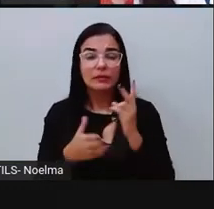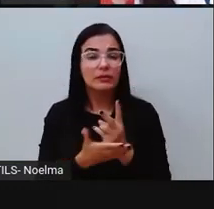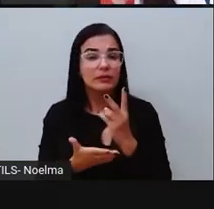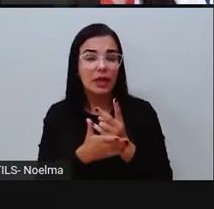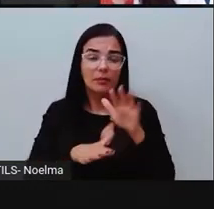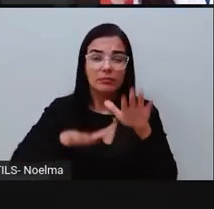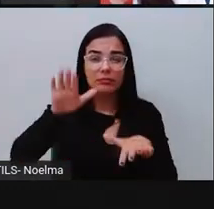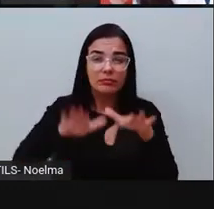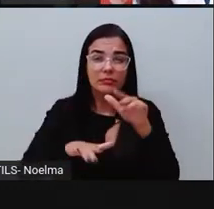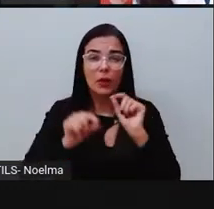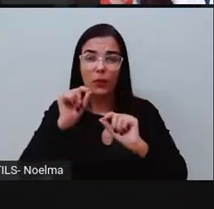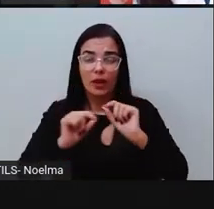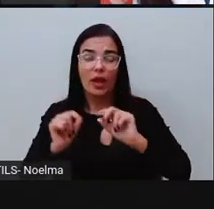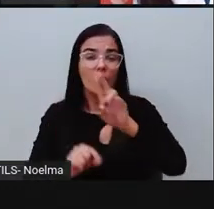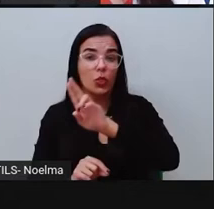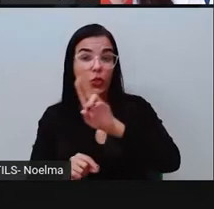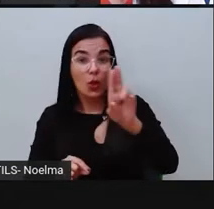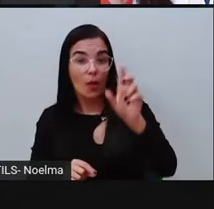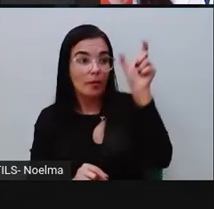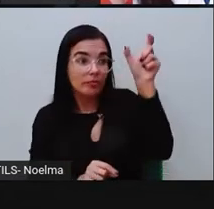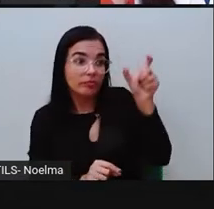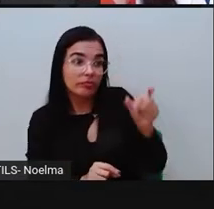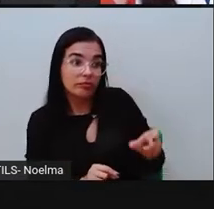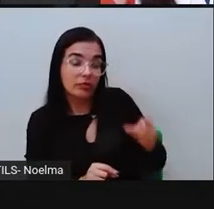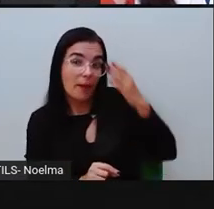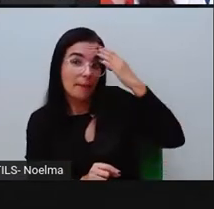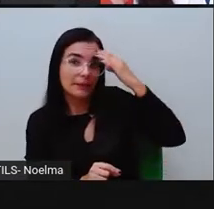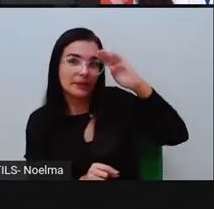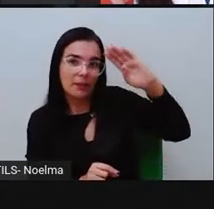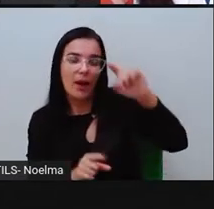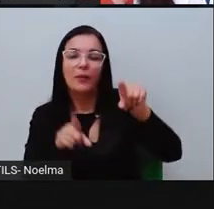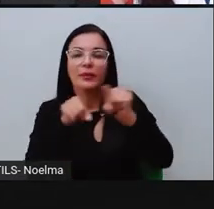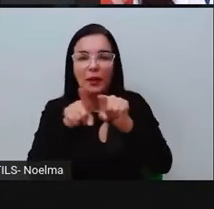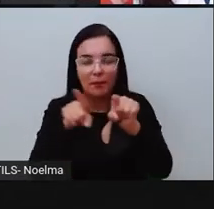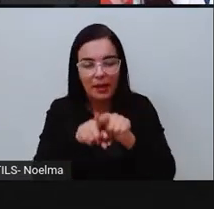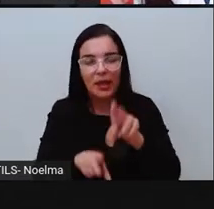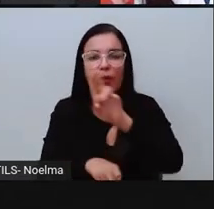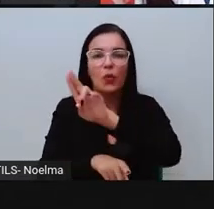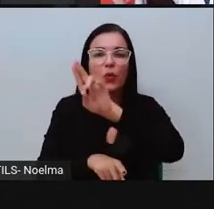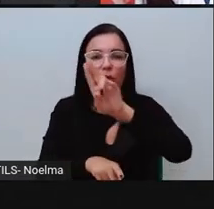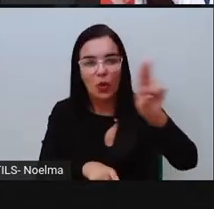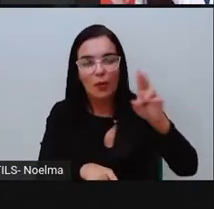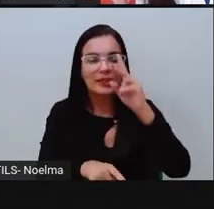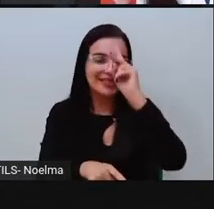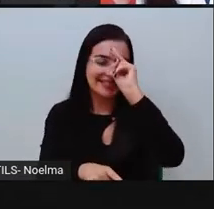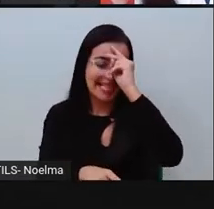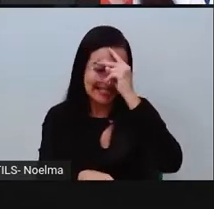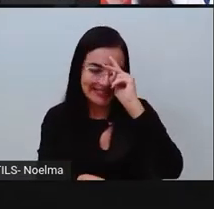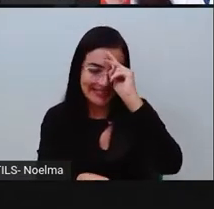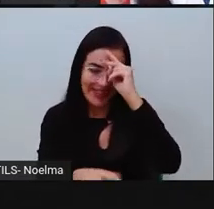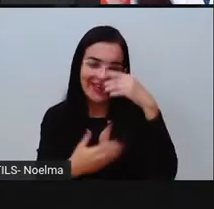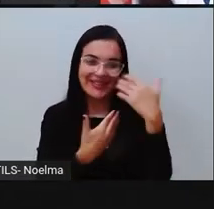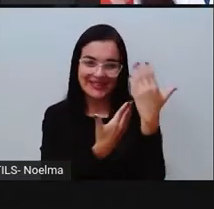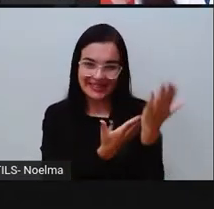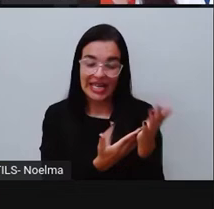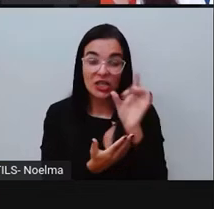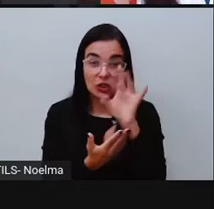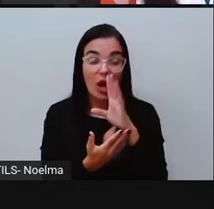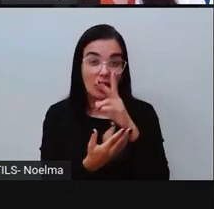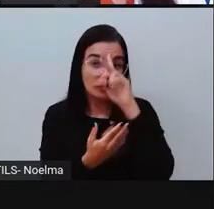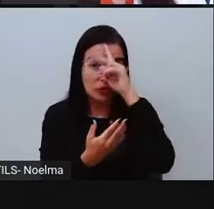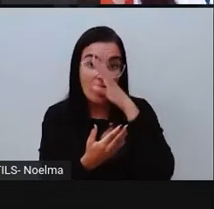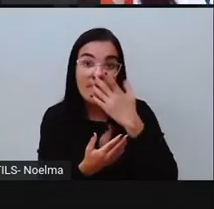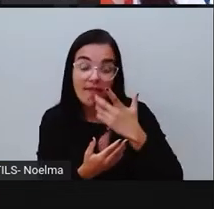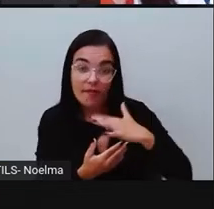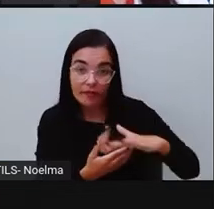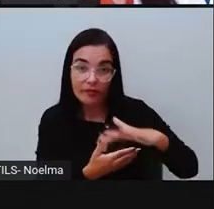o nome do personagem principal será também o nome da história, no caso dos contos de fadas,